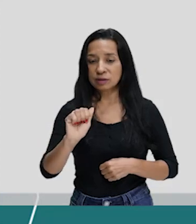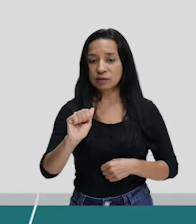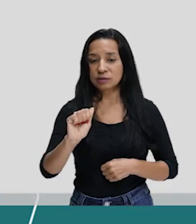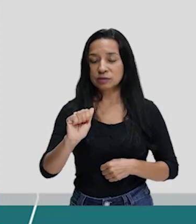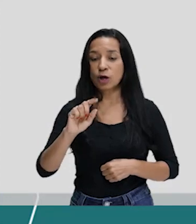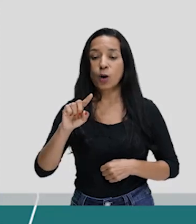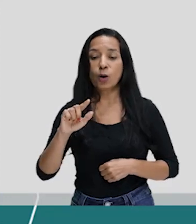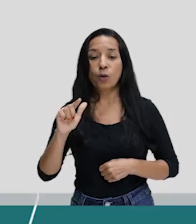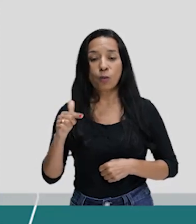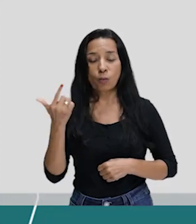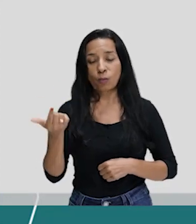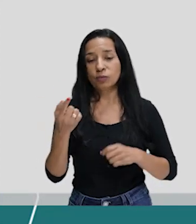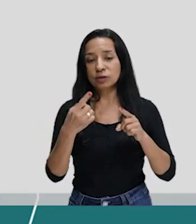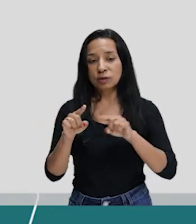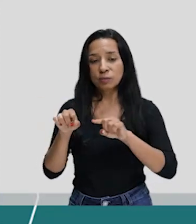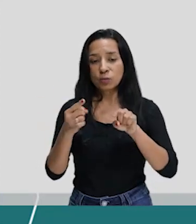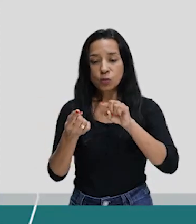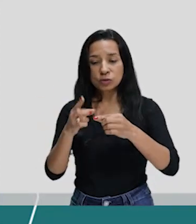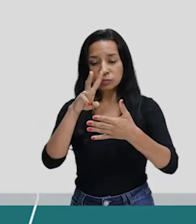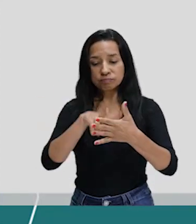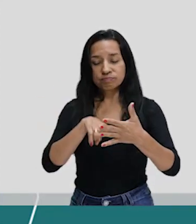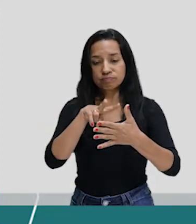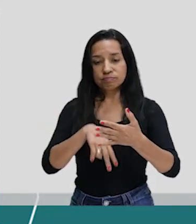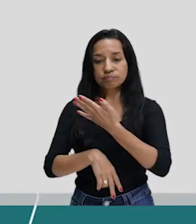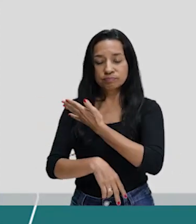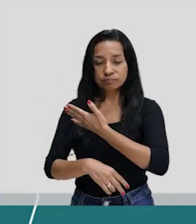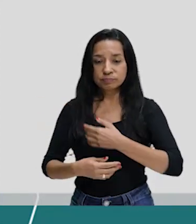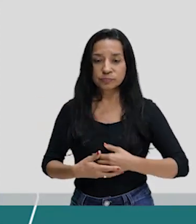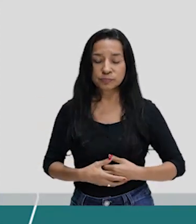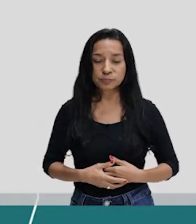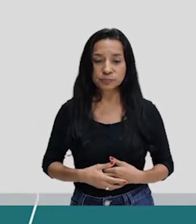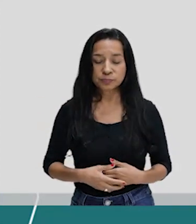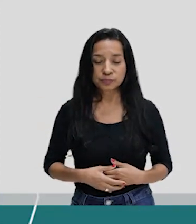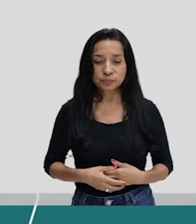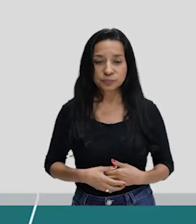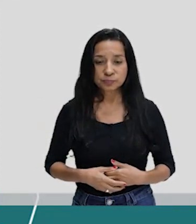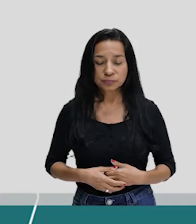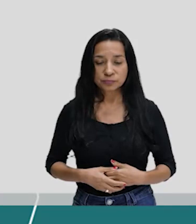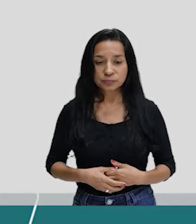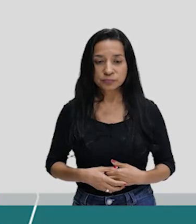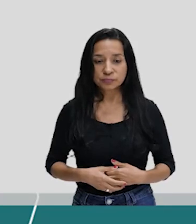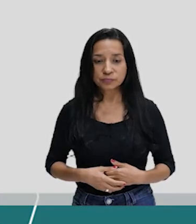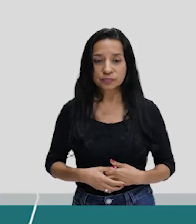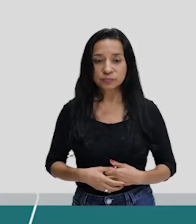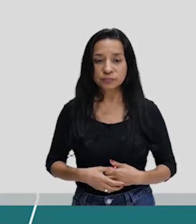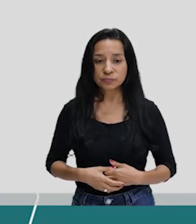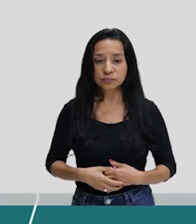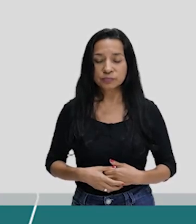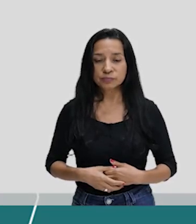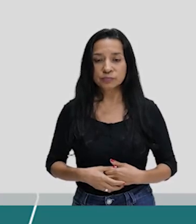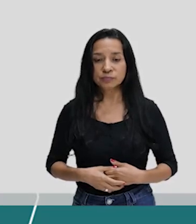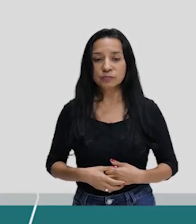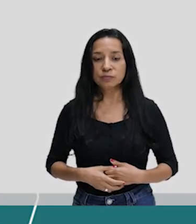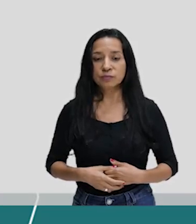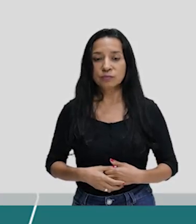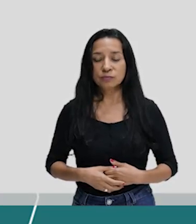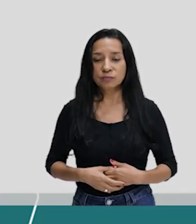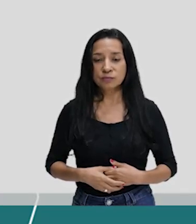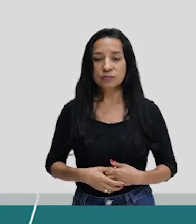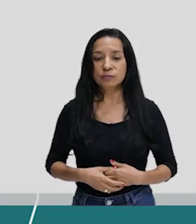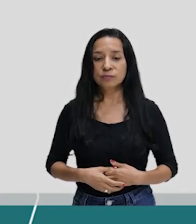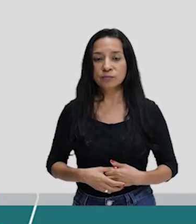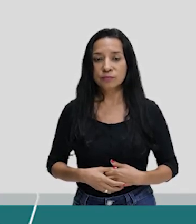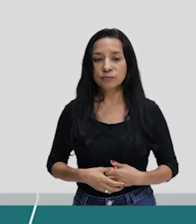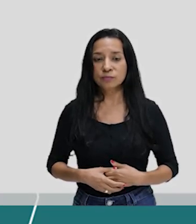querem fugir da realidade. Cuidado com aquilo que te faz voar. Mas depois tira o seu céu. E o que sobra é só o